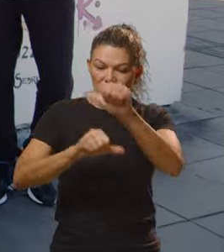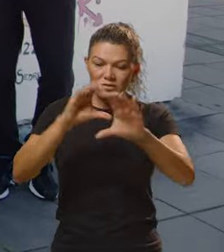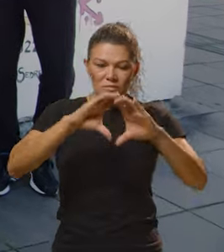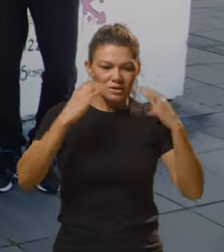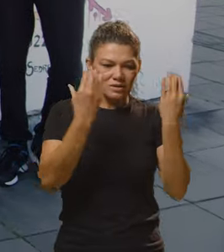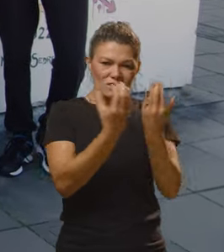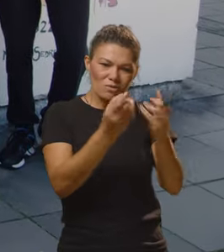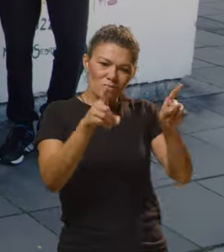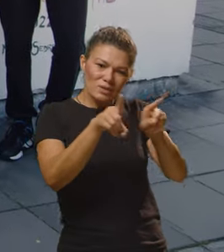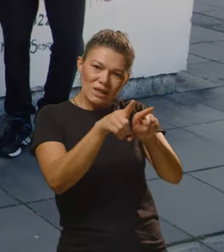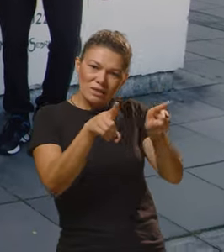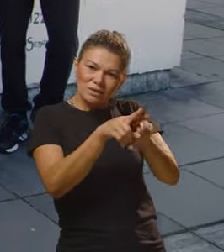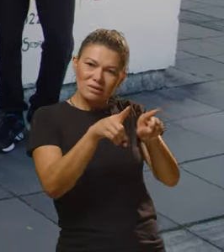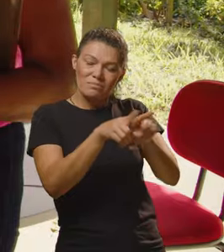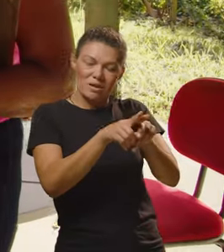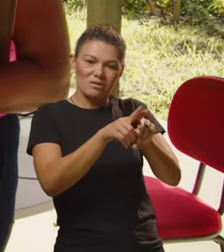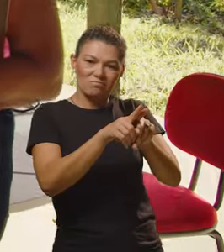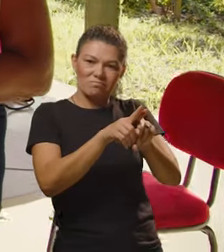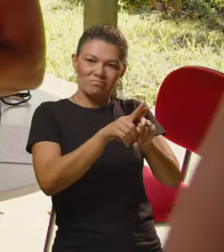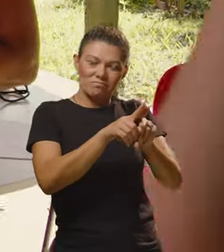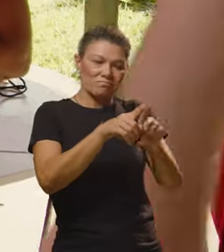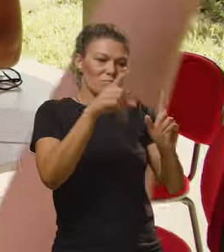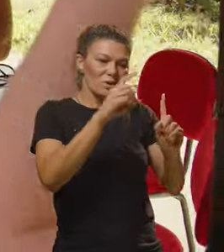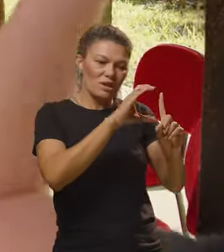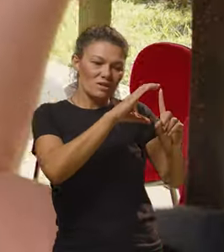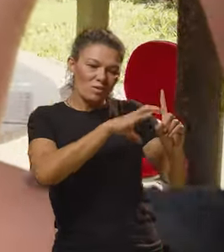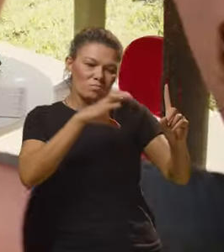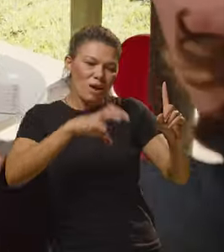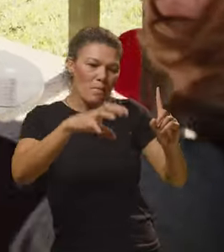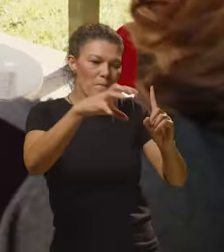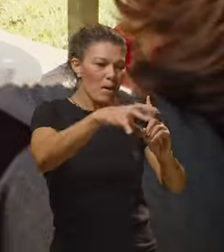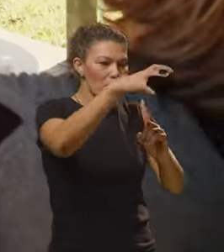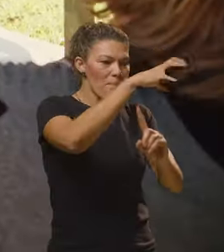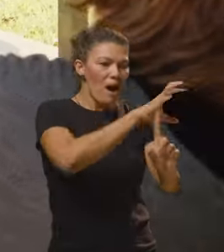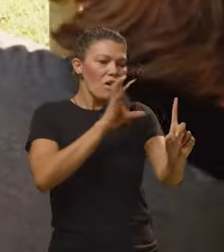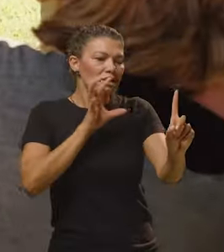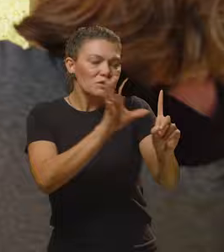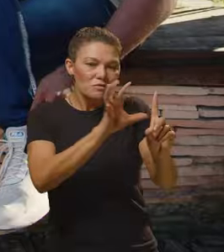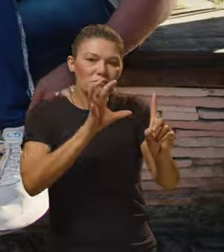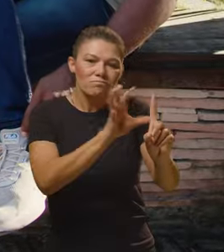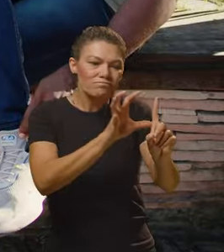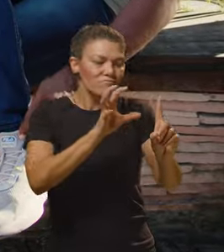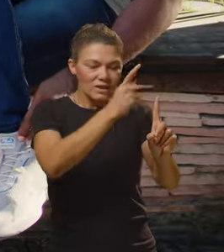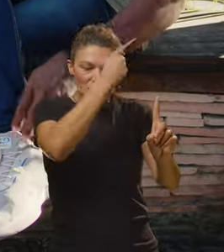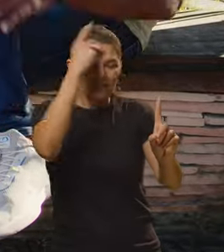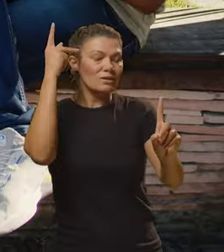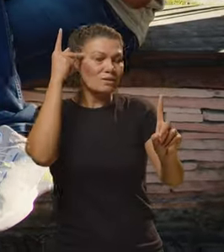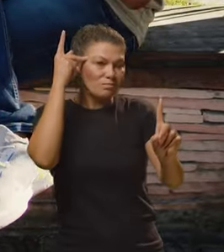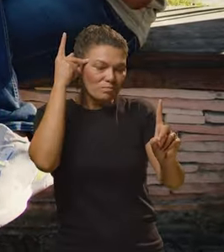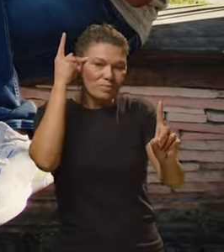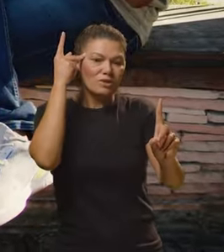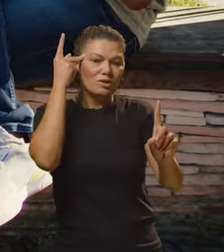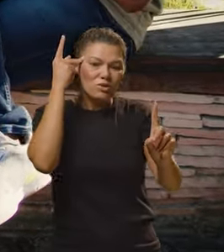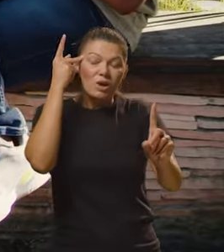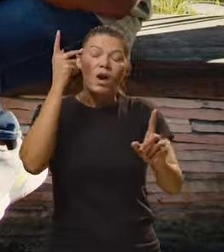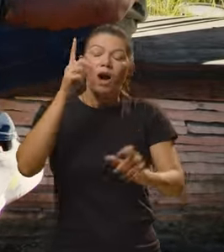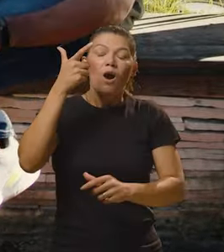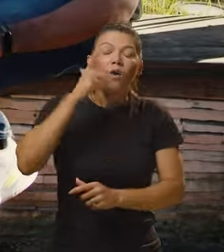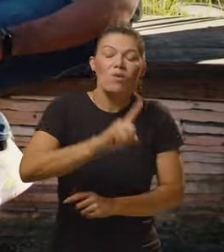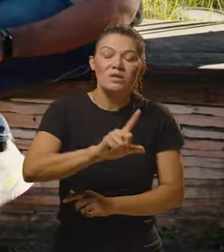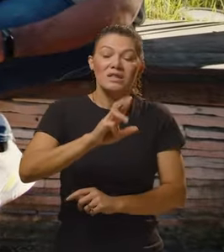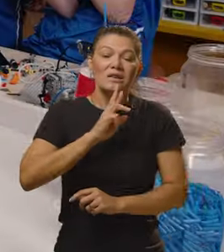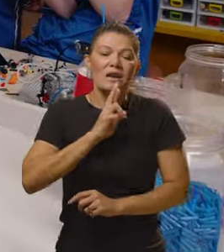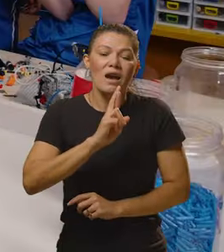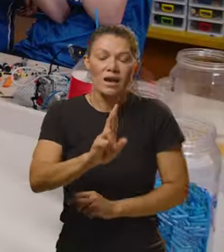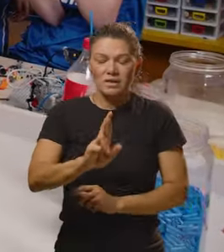transformação da comunidade que cerca eles, porque eles vão acabar instigando as pessoas que estão ao lado deles a